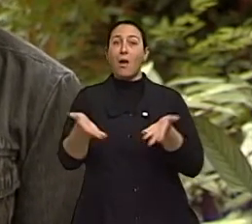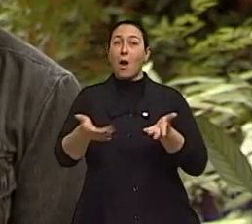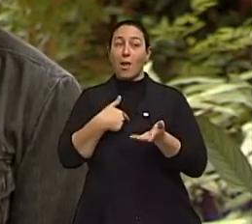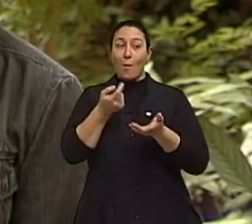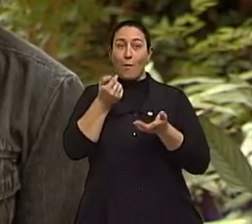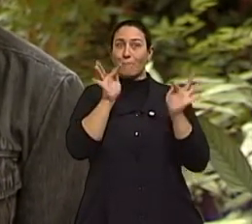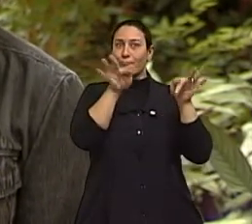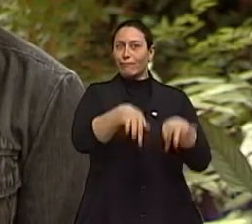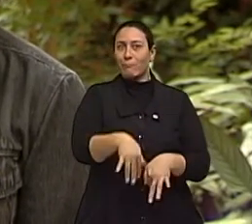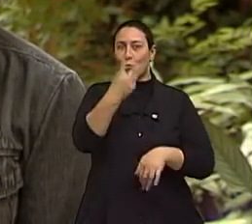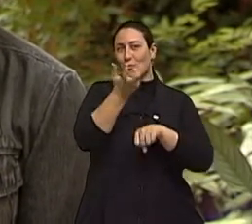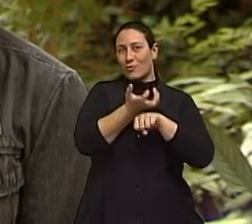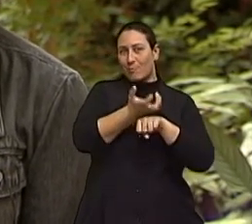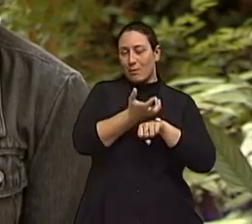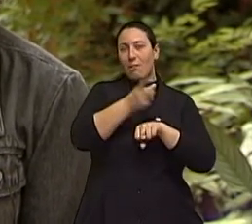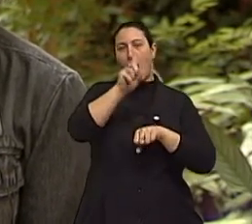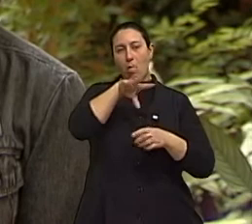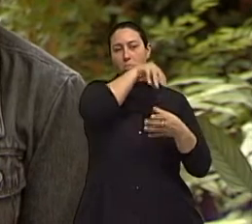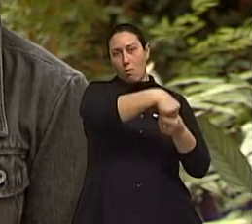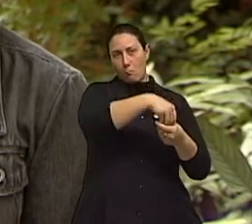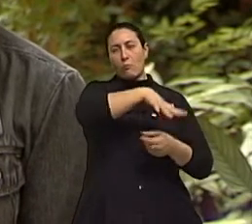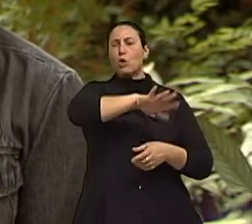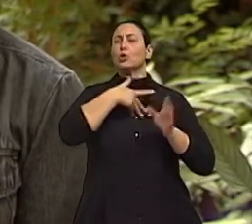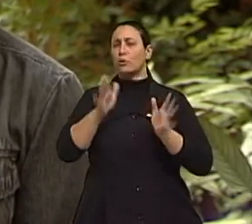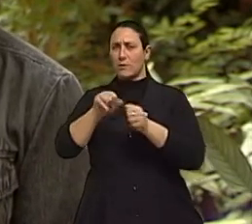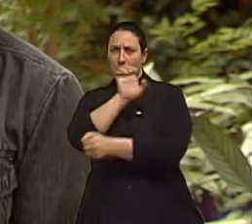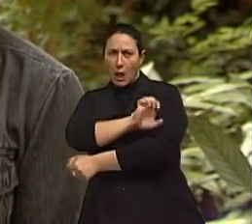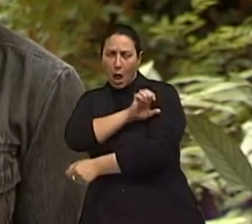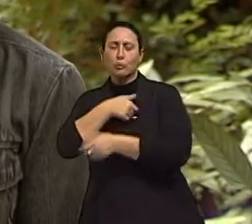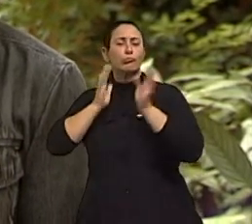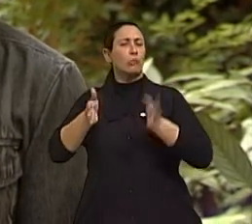últimas disciplinas da licenciatura, já fiz estágio, já entreguei meu TCC,